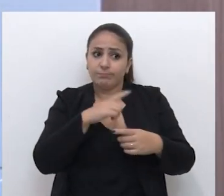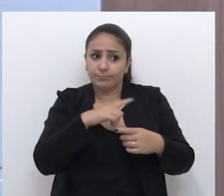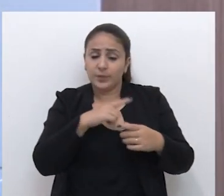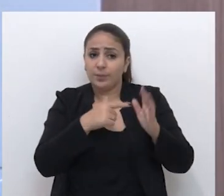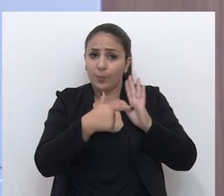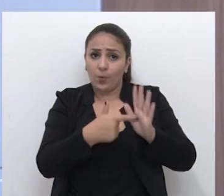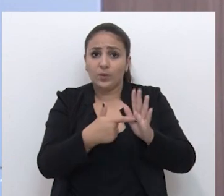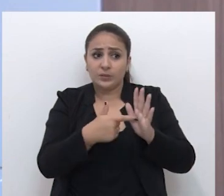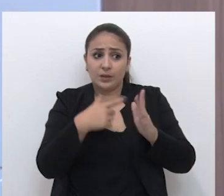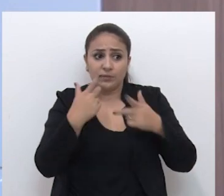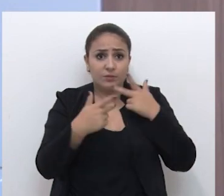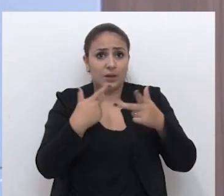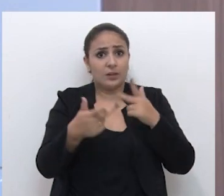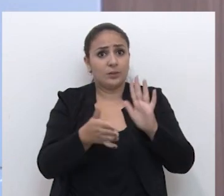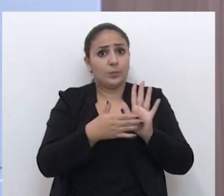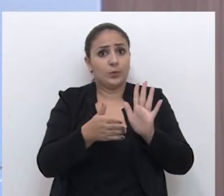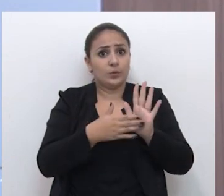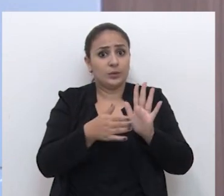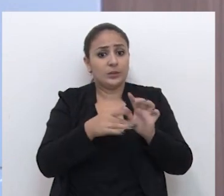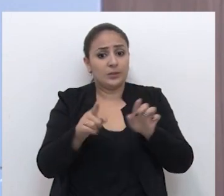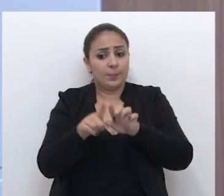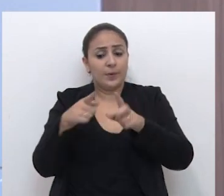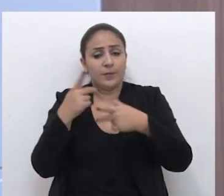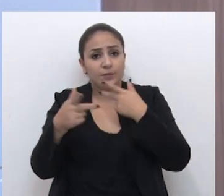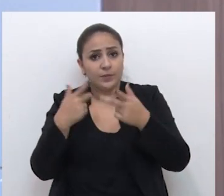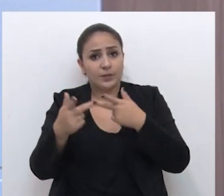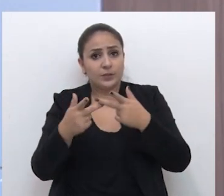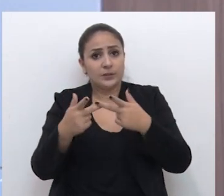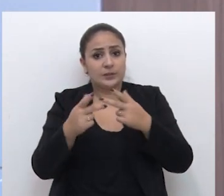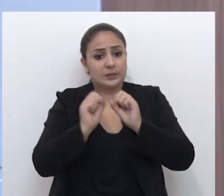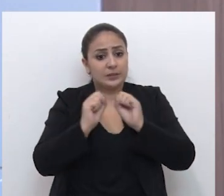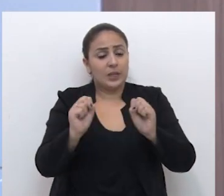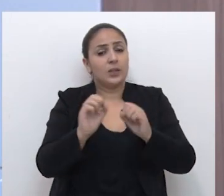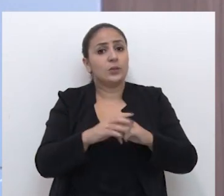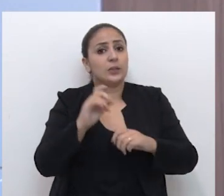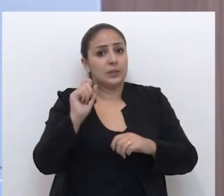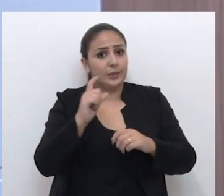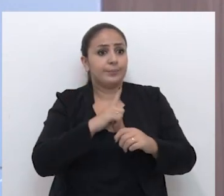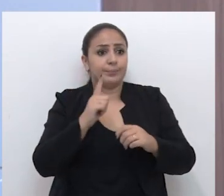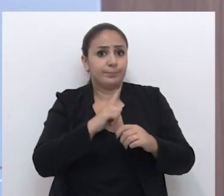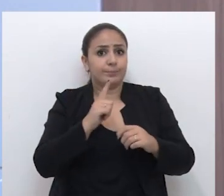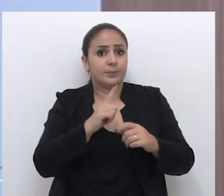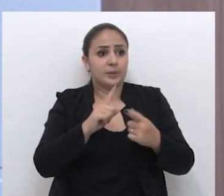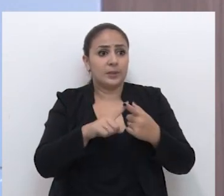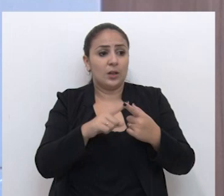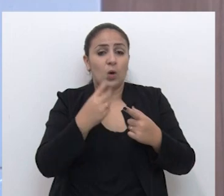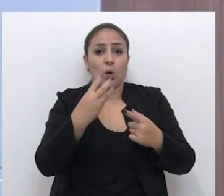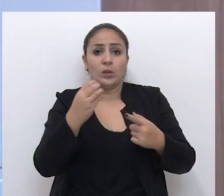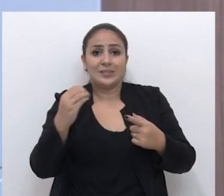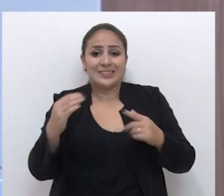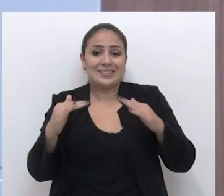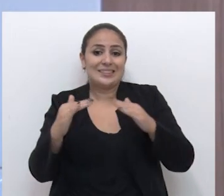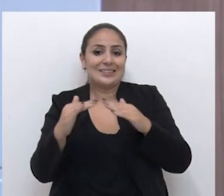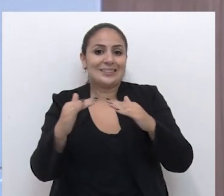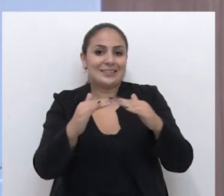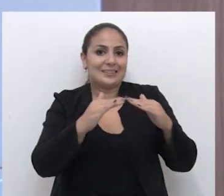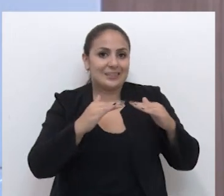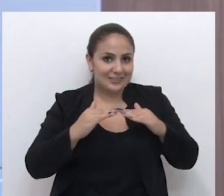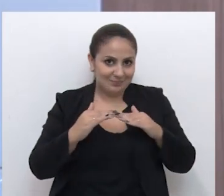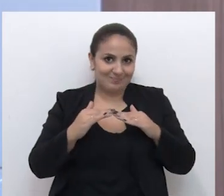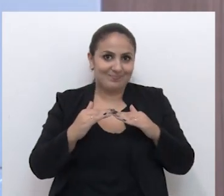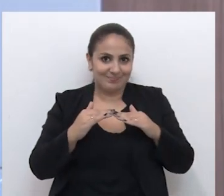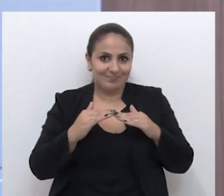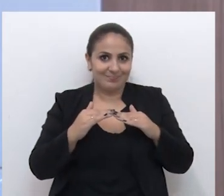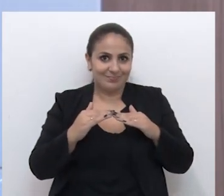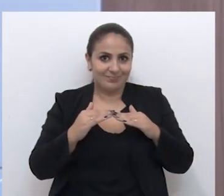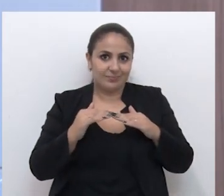aparentemente pela fala do propositor e da fala do secretário, que existe em consistência de 400 unidades habitacionais. Então,